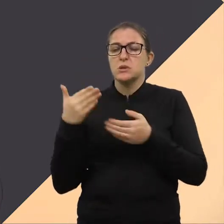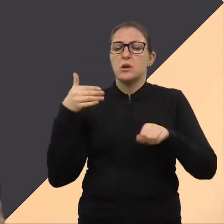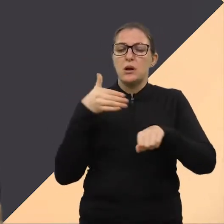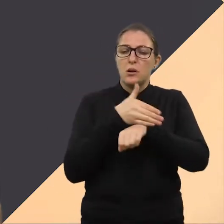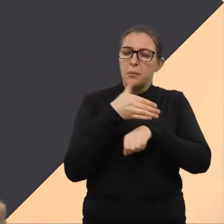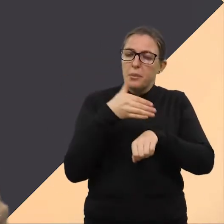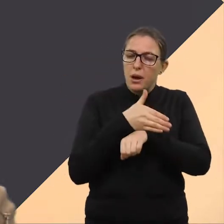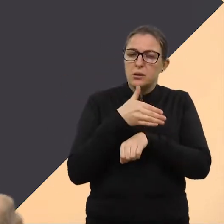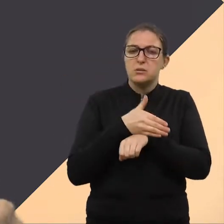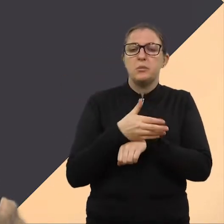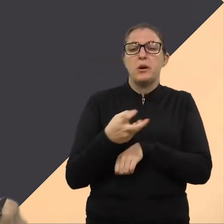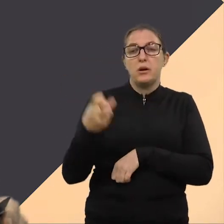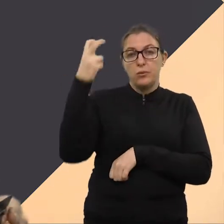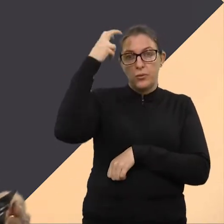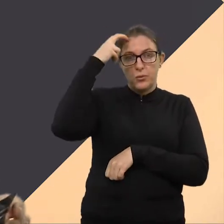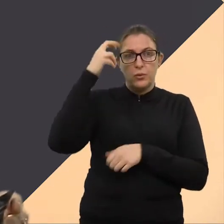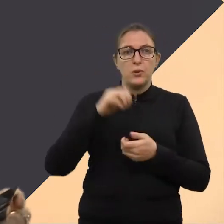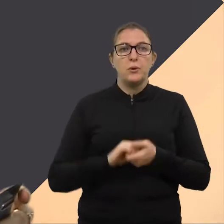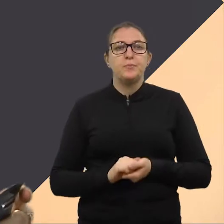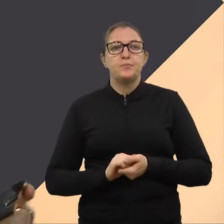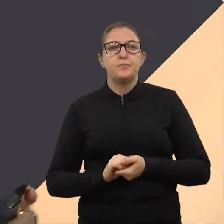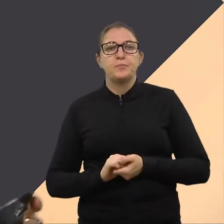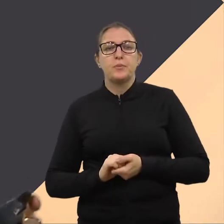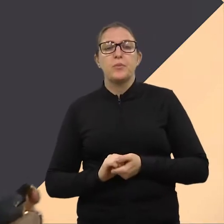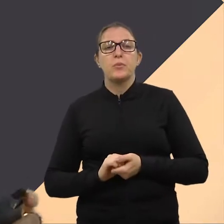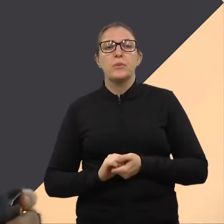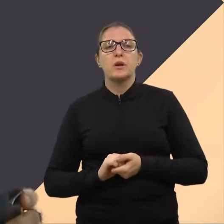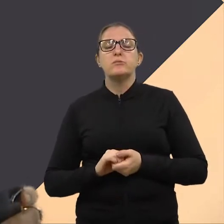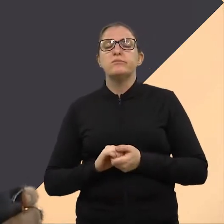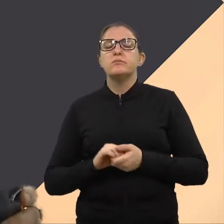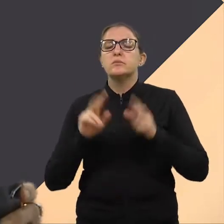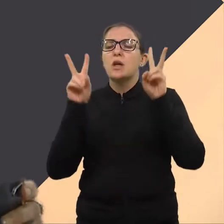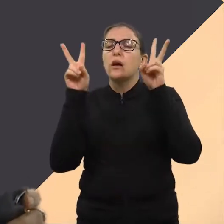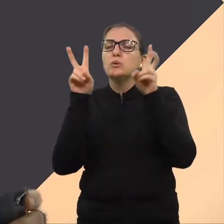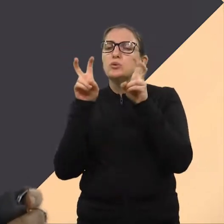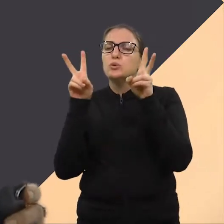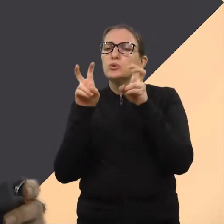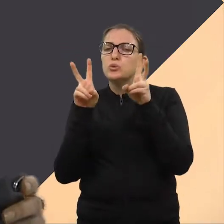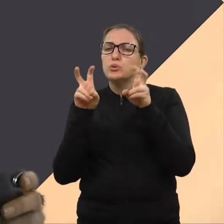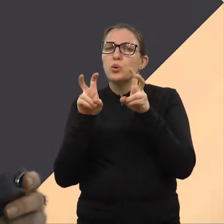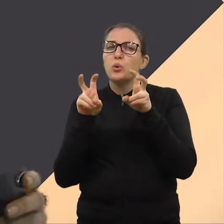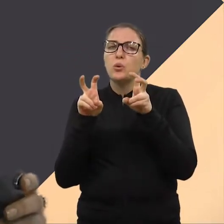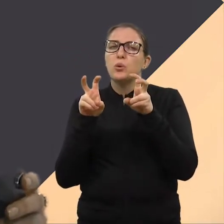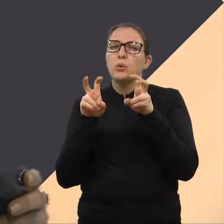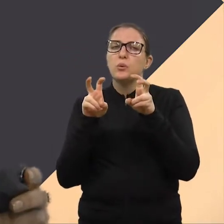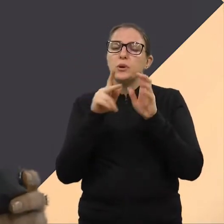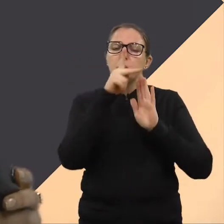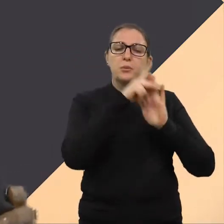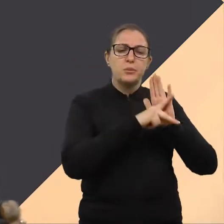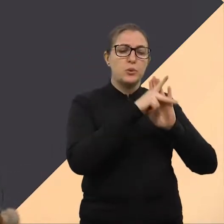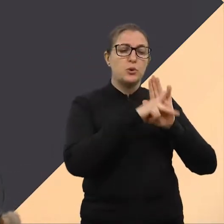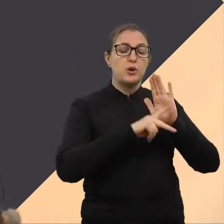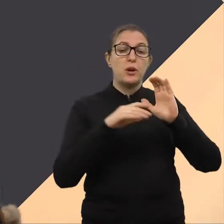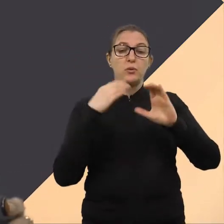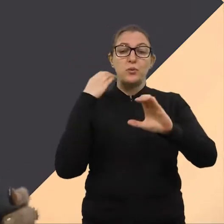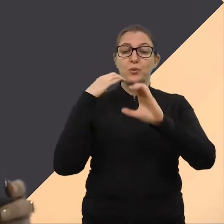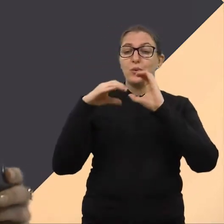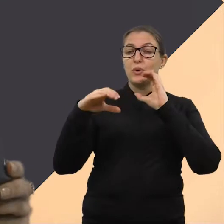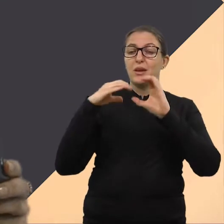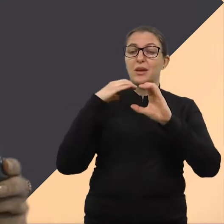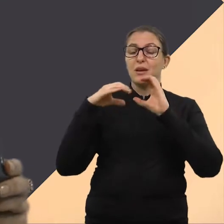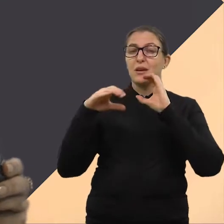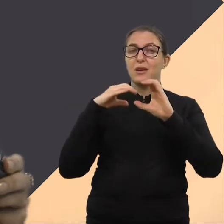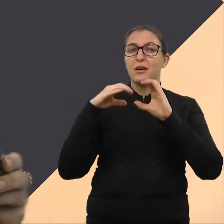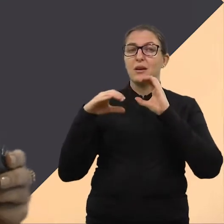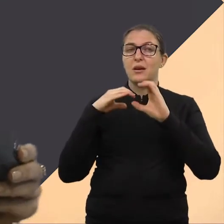para esses gostos. Neidmar, voltando só um pouquinho à questão do Canto da Gente, vai